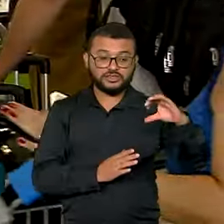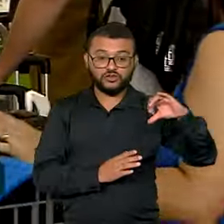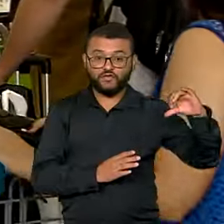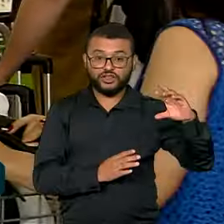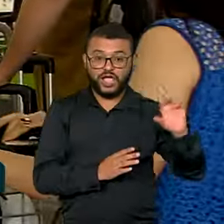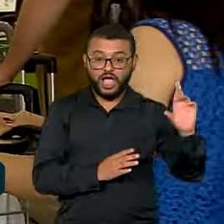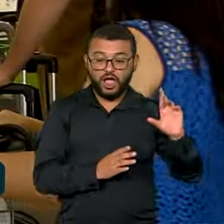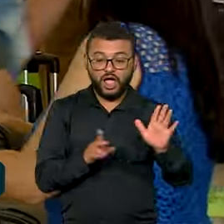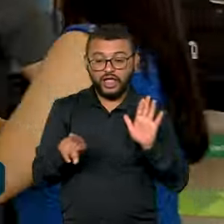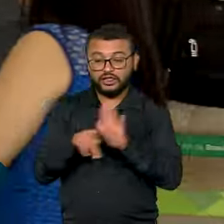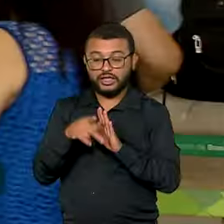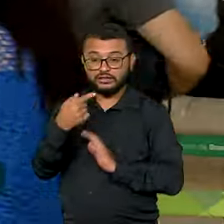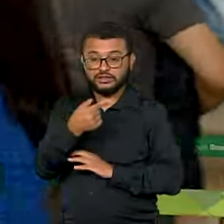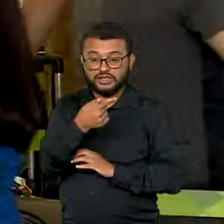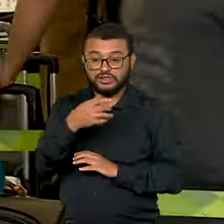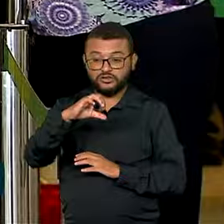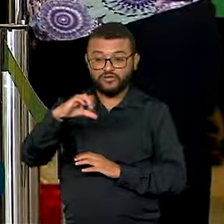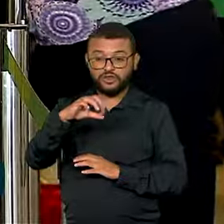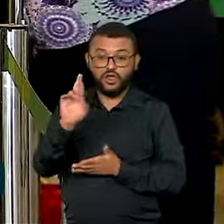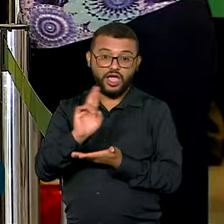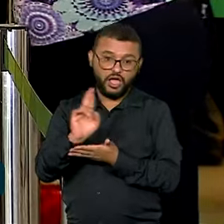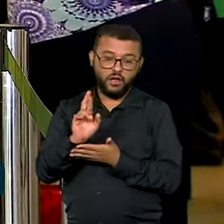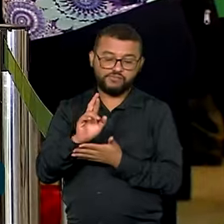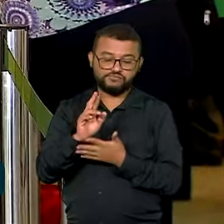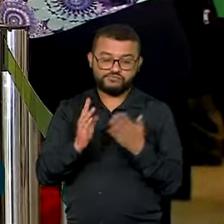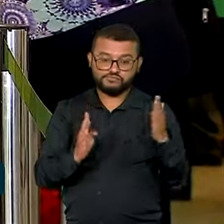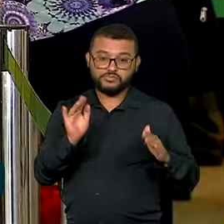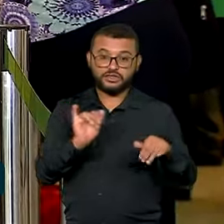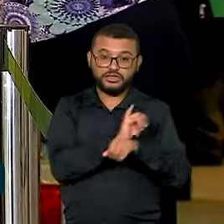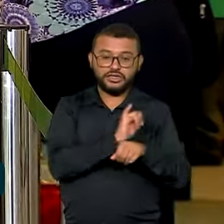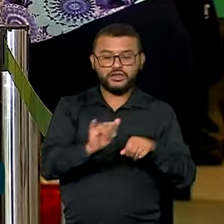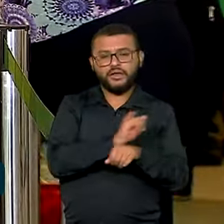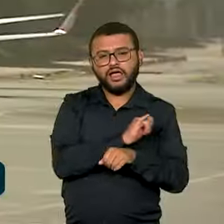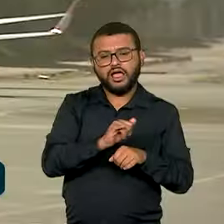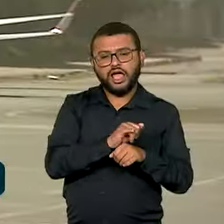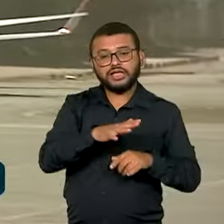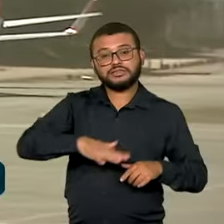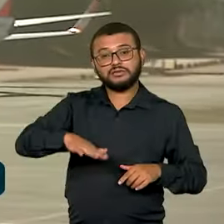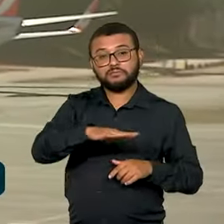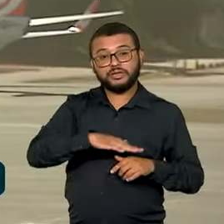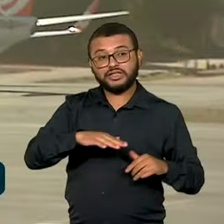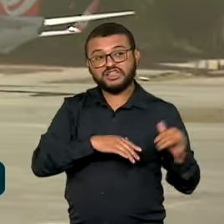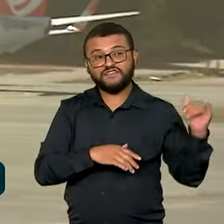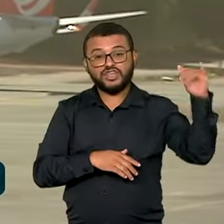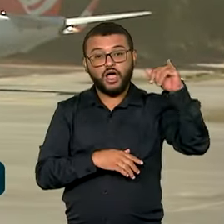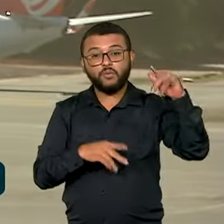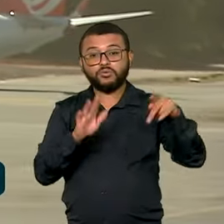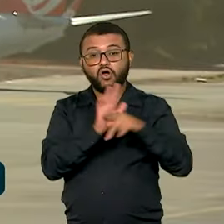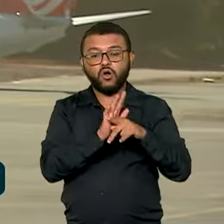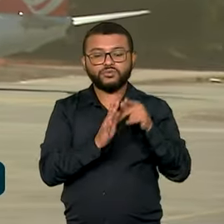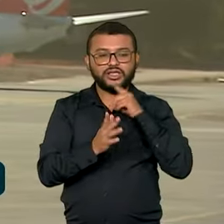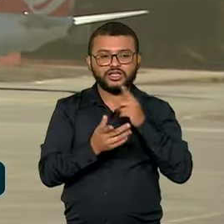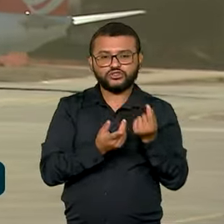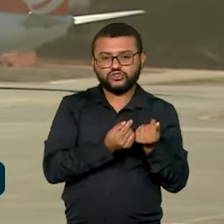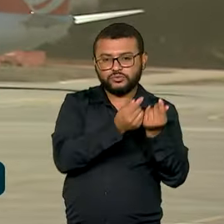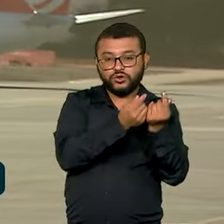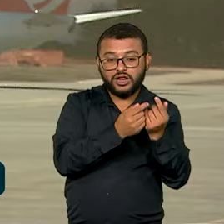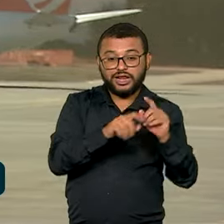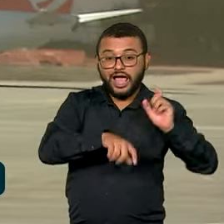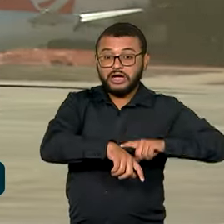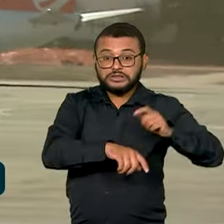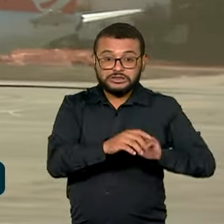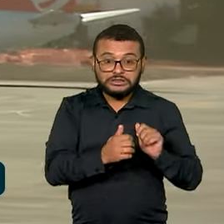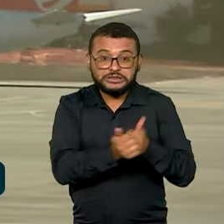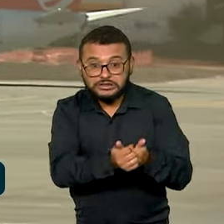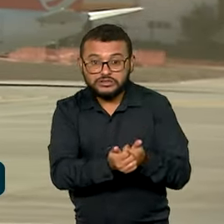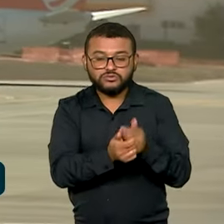a R 799. As companhias aéreas também acenam com tarifas flexíveis para compras em cima da hora,